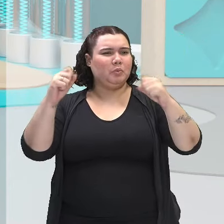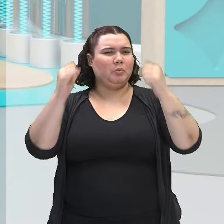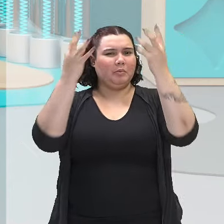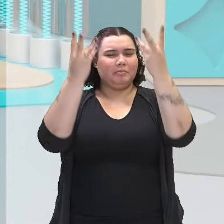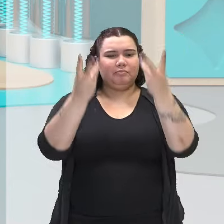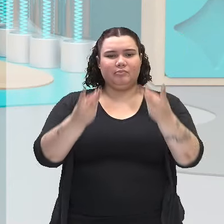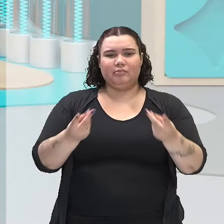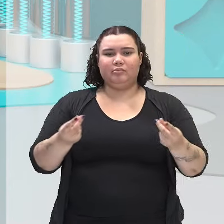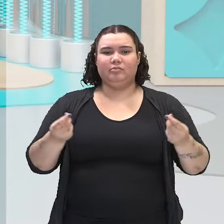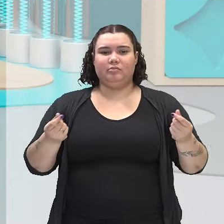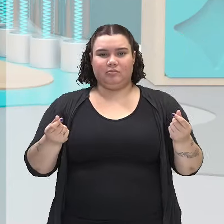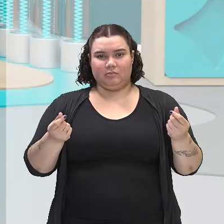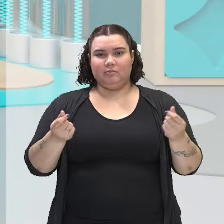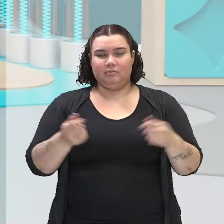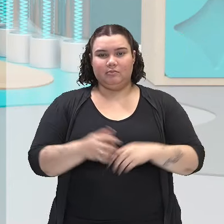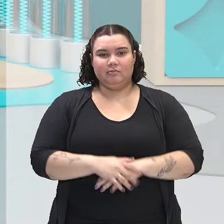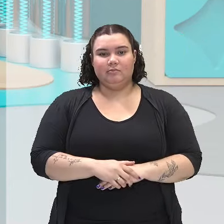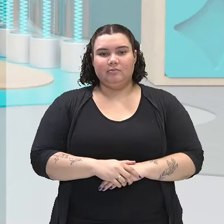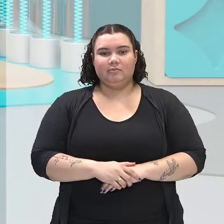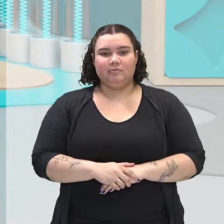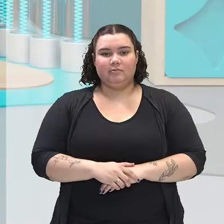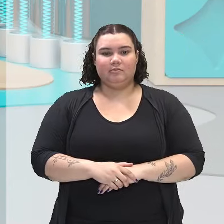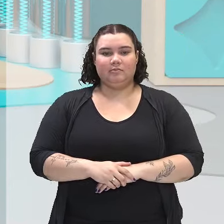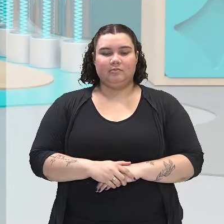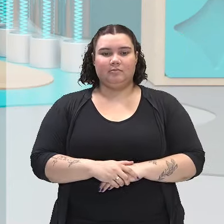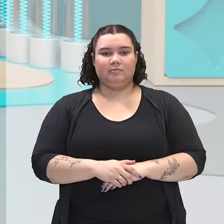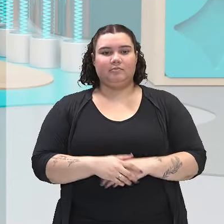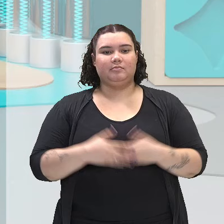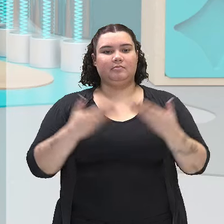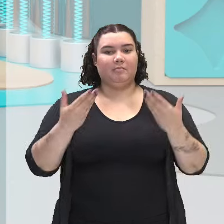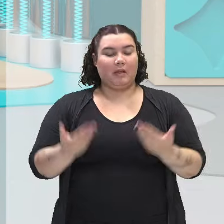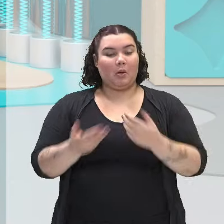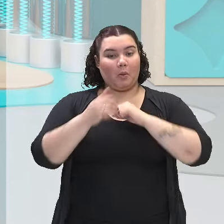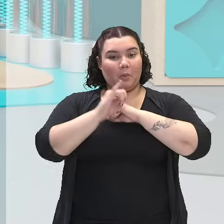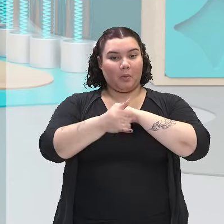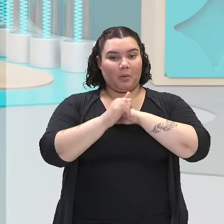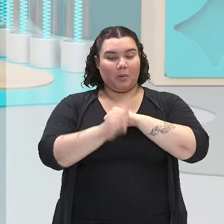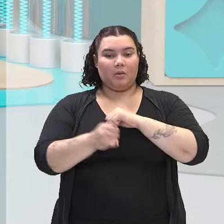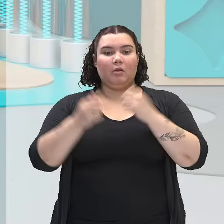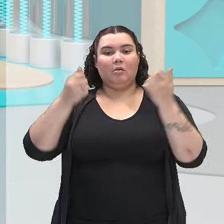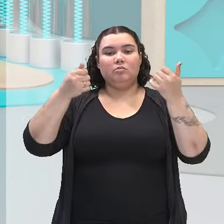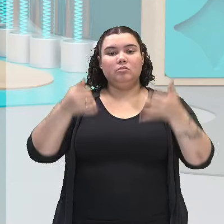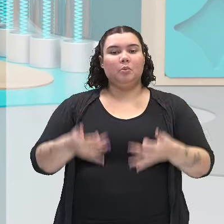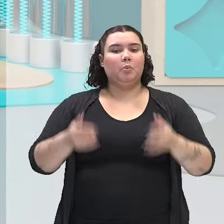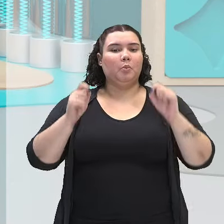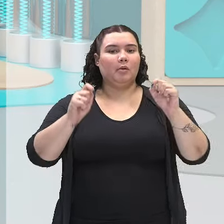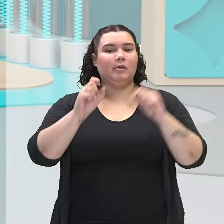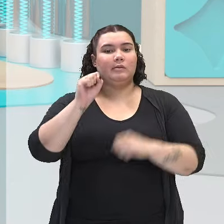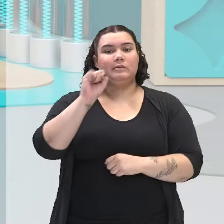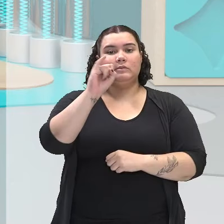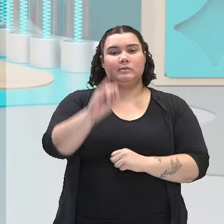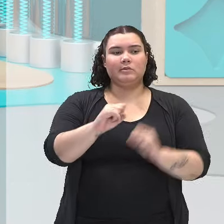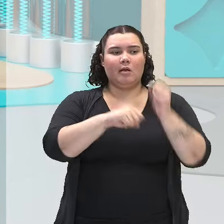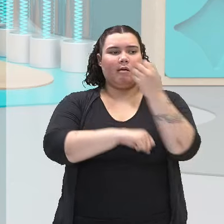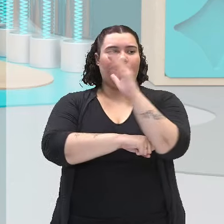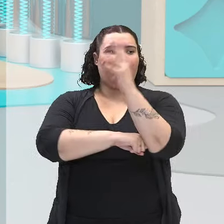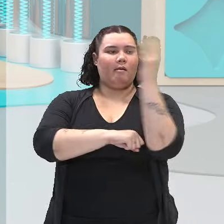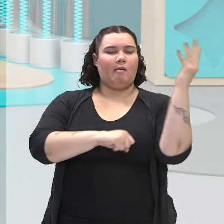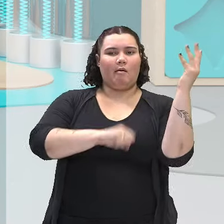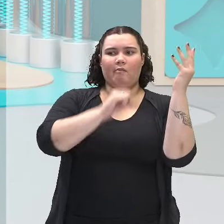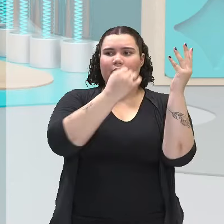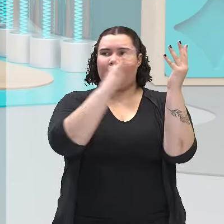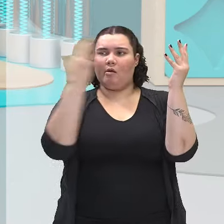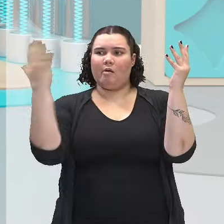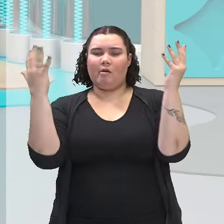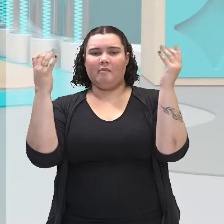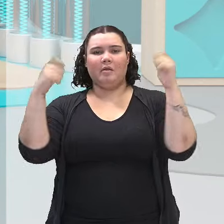Olha que interessante, nós vimos aí essa crônica, né? Intitulada, se a floresta falasse.